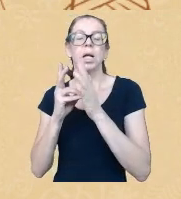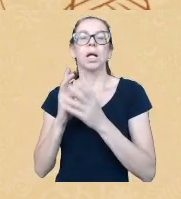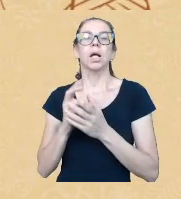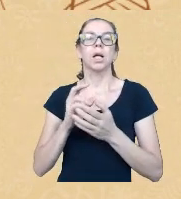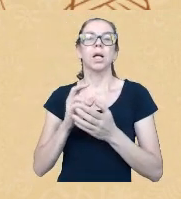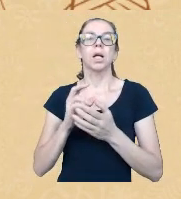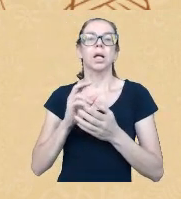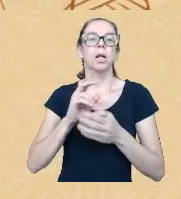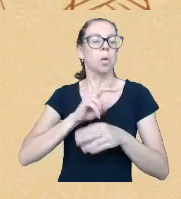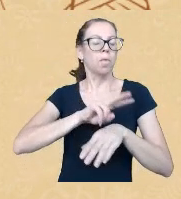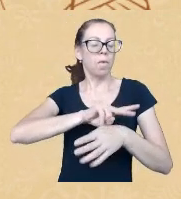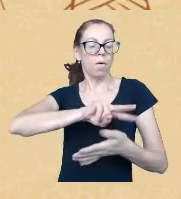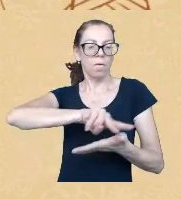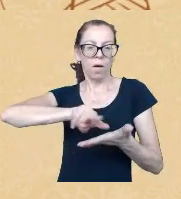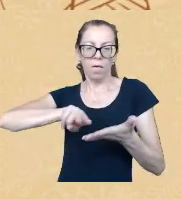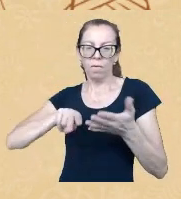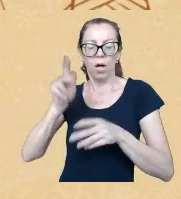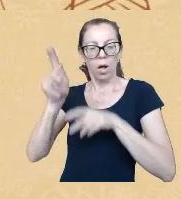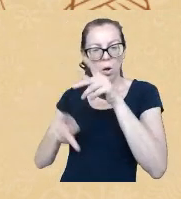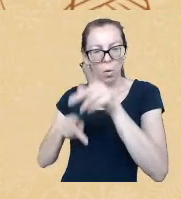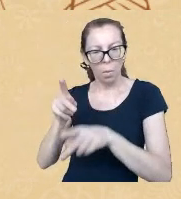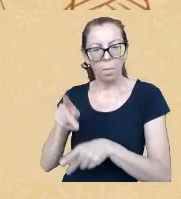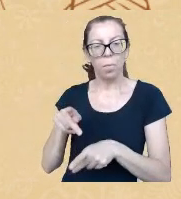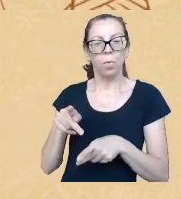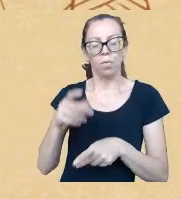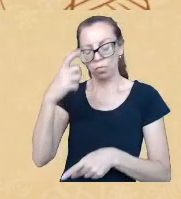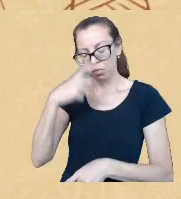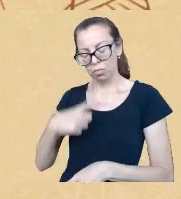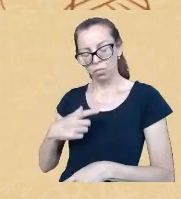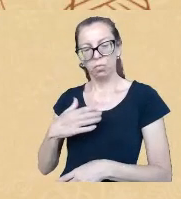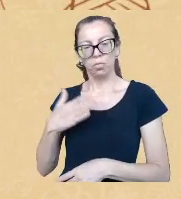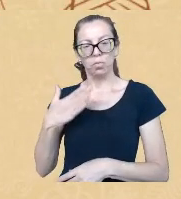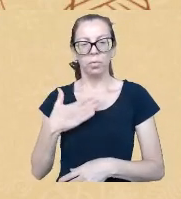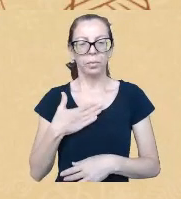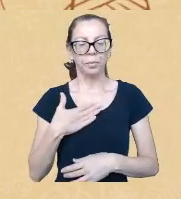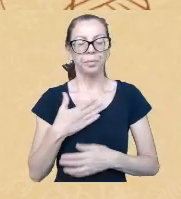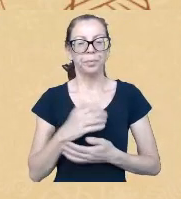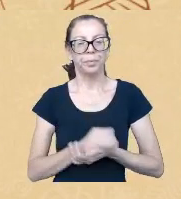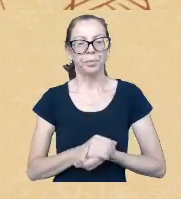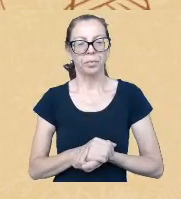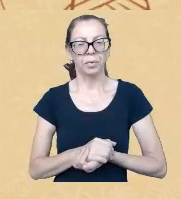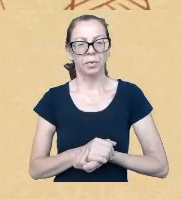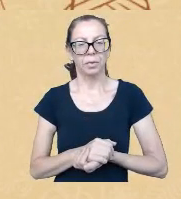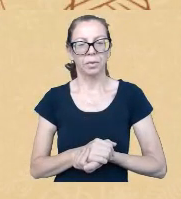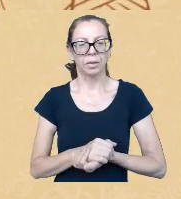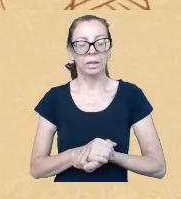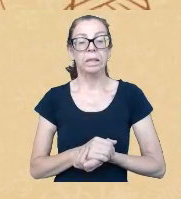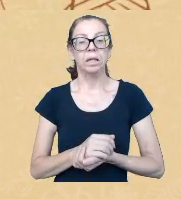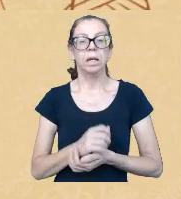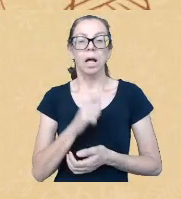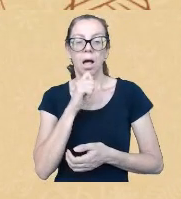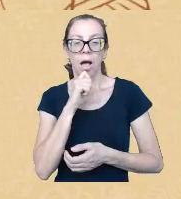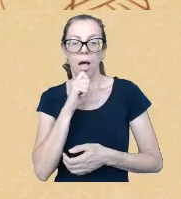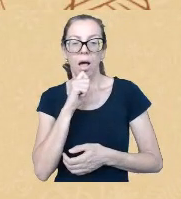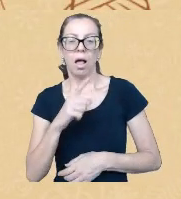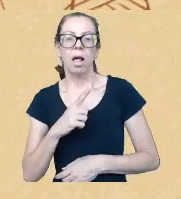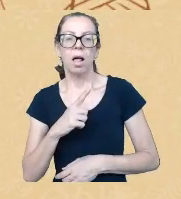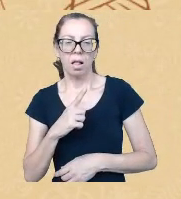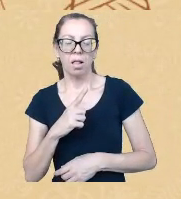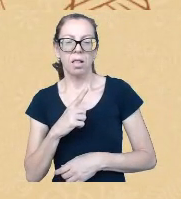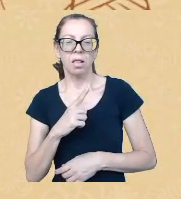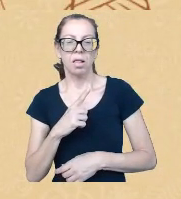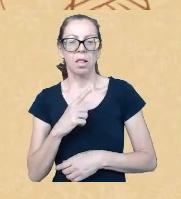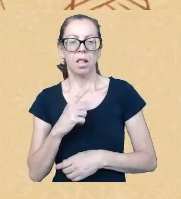diante apesar disso já ser uma garantia legal há ainda uma certa autorização simbólica que o racismo anti